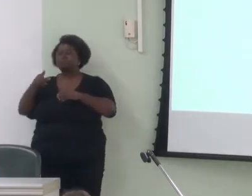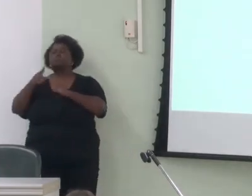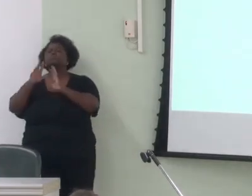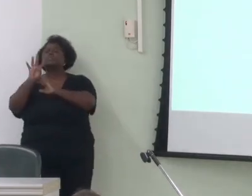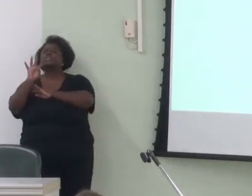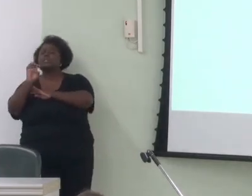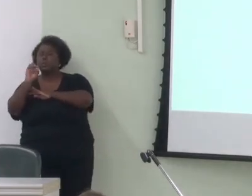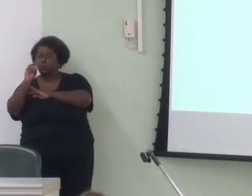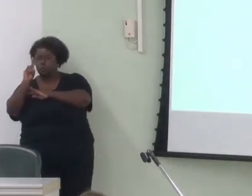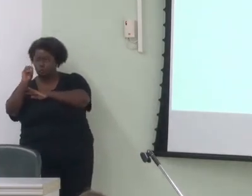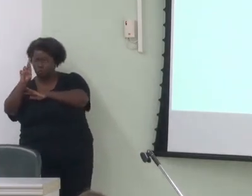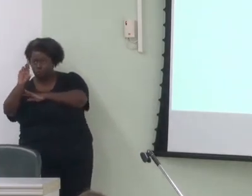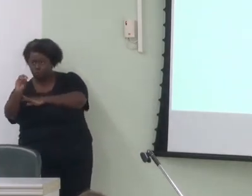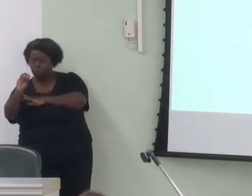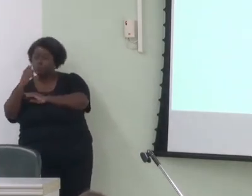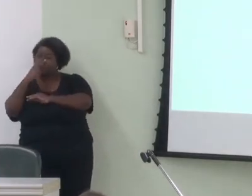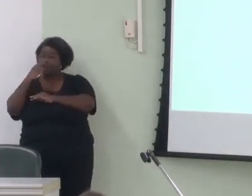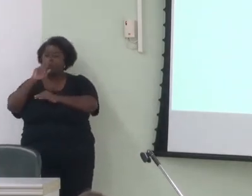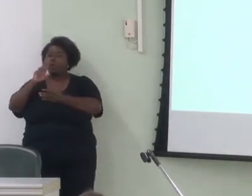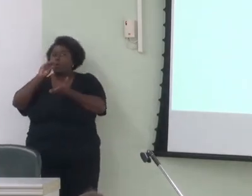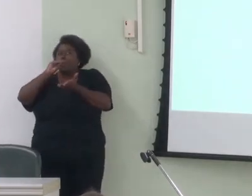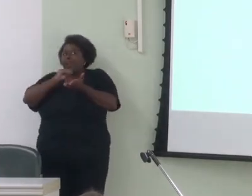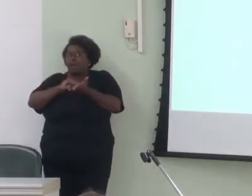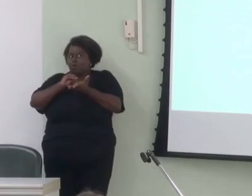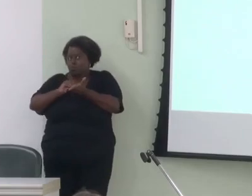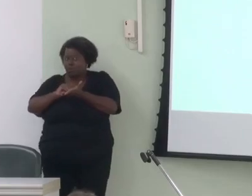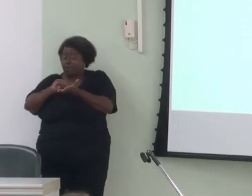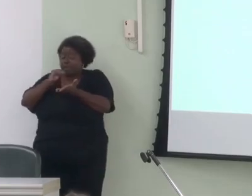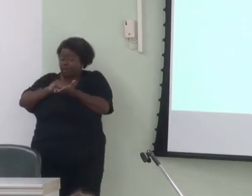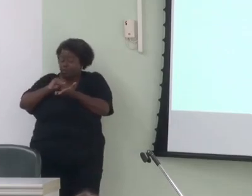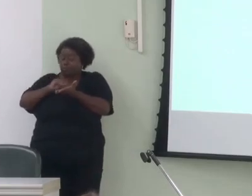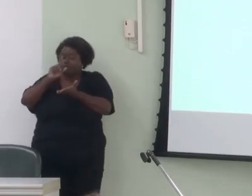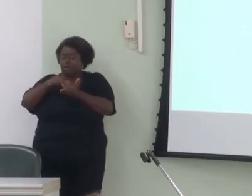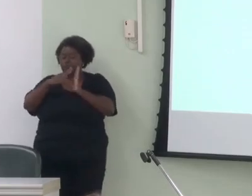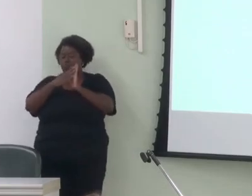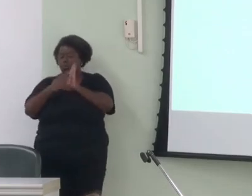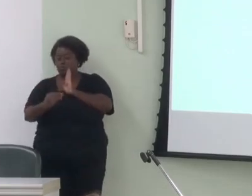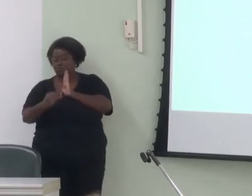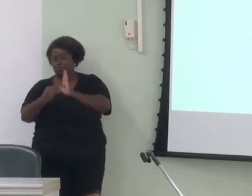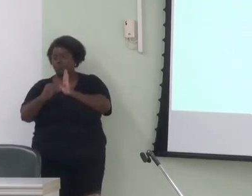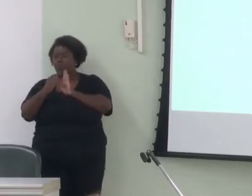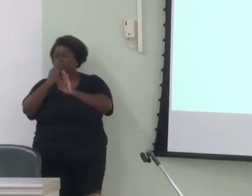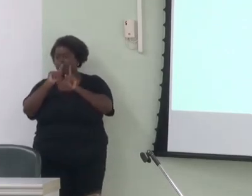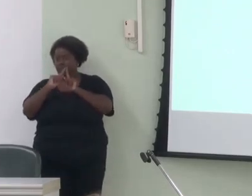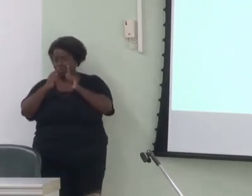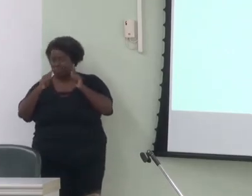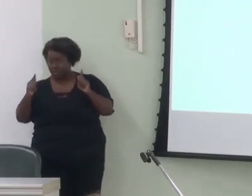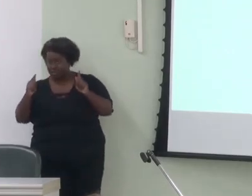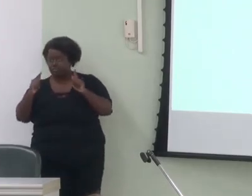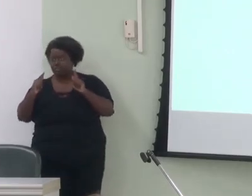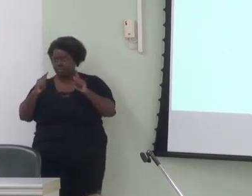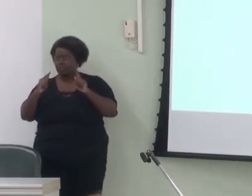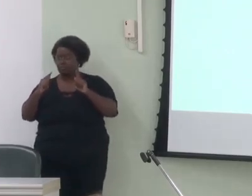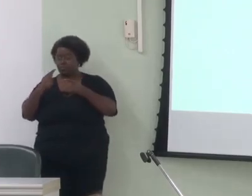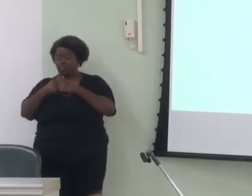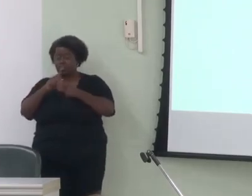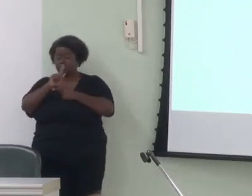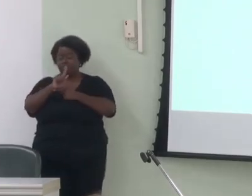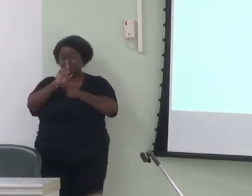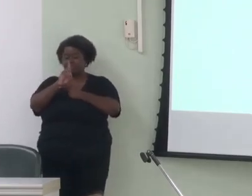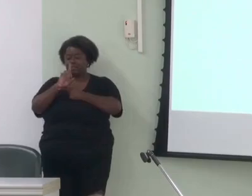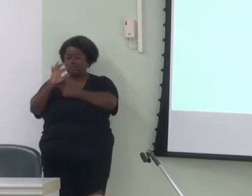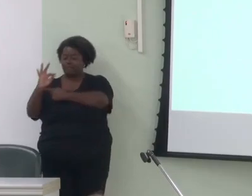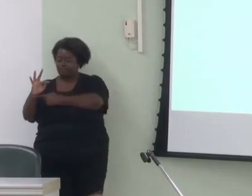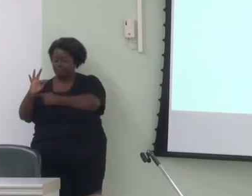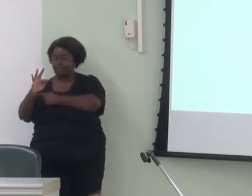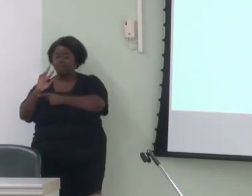é uma lacuna, porque ela é uma lacuna no modelo ainda. O modelo da gramática, o que o modelo dá conta na GDF é do